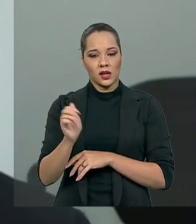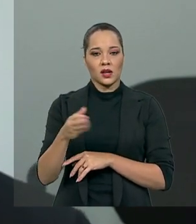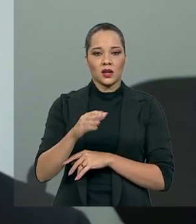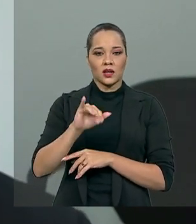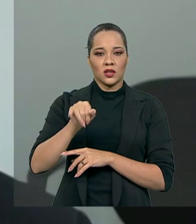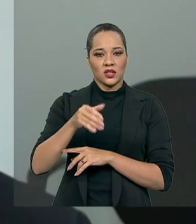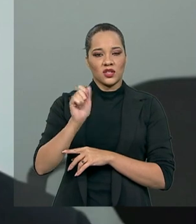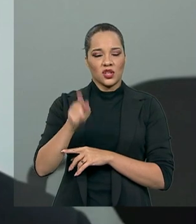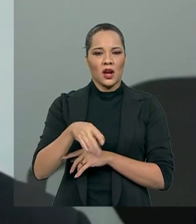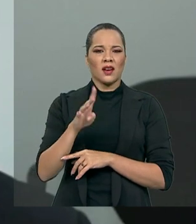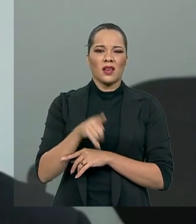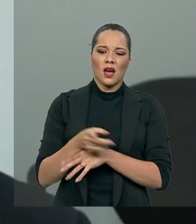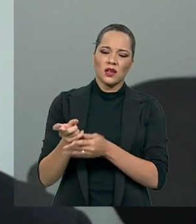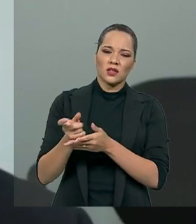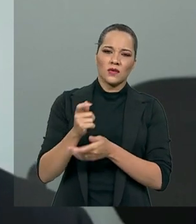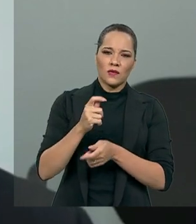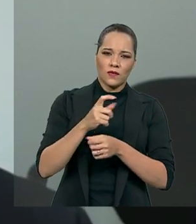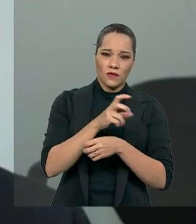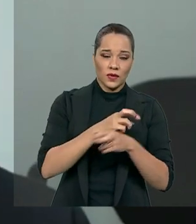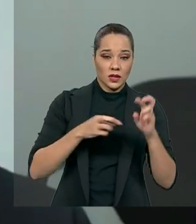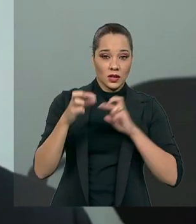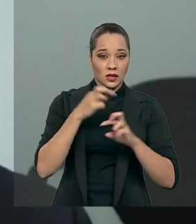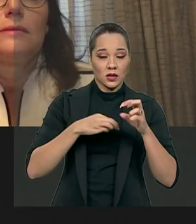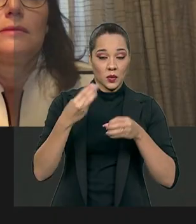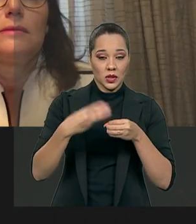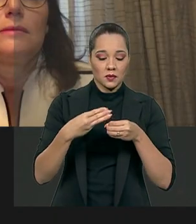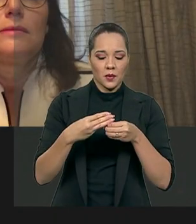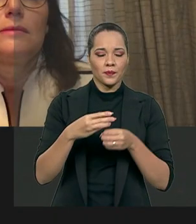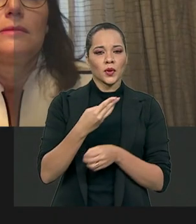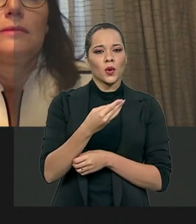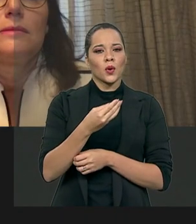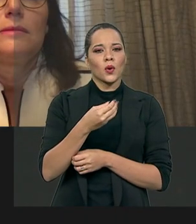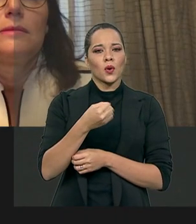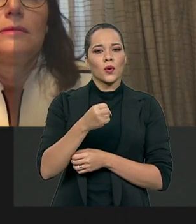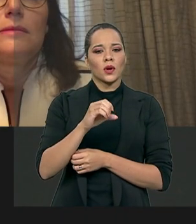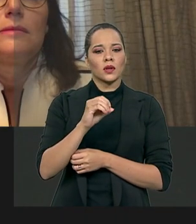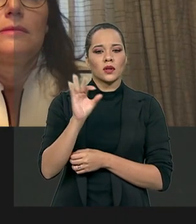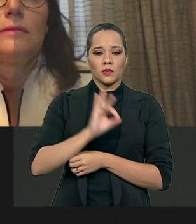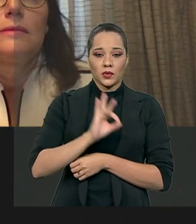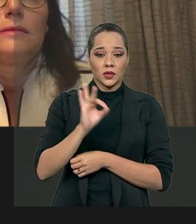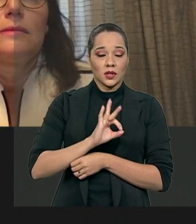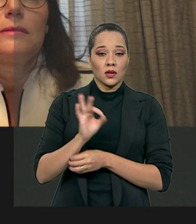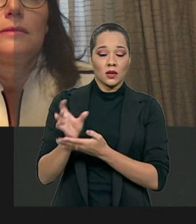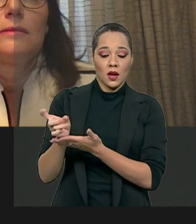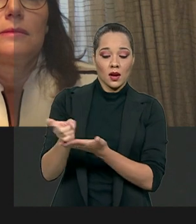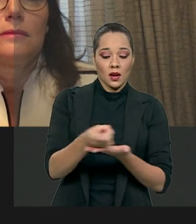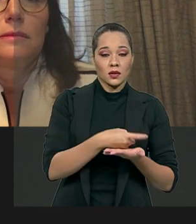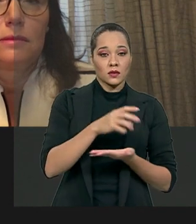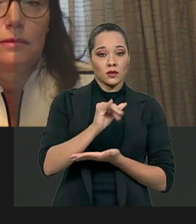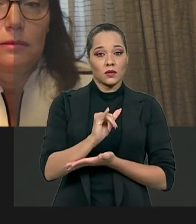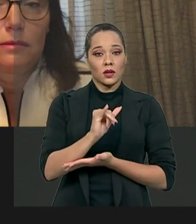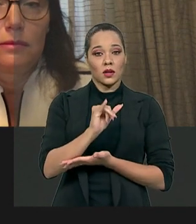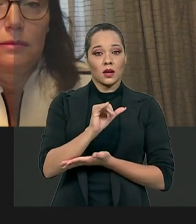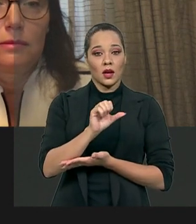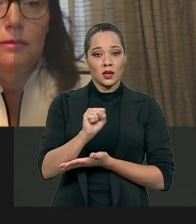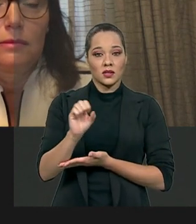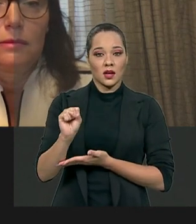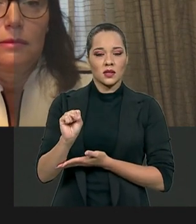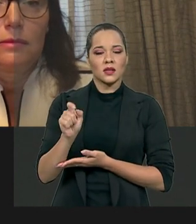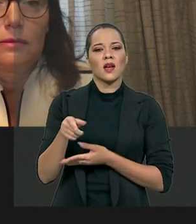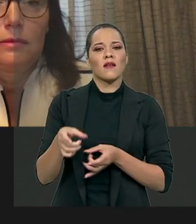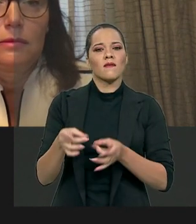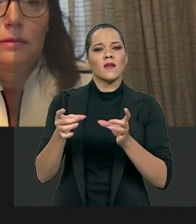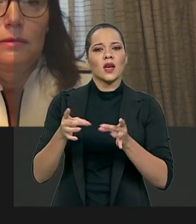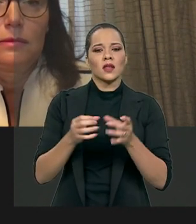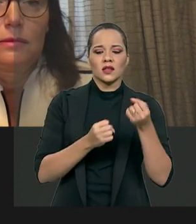municipais, principalmente, de que 80% da arrecadação do ISS são vendas de